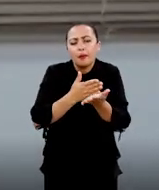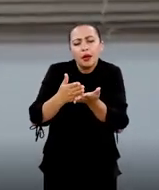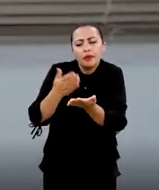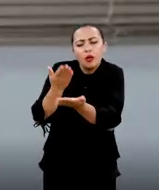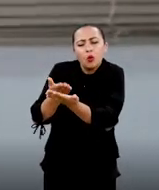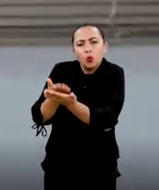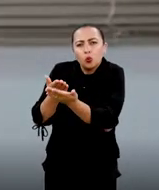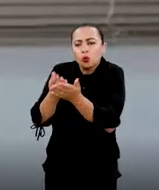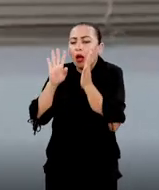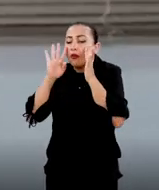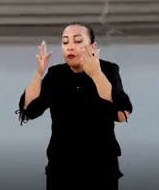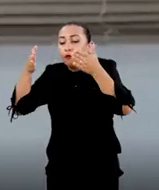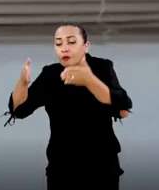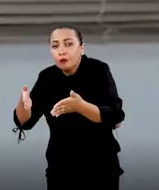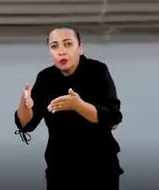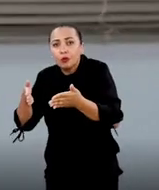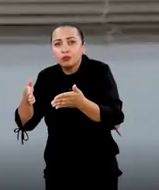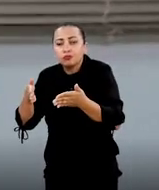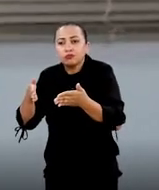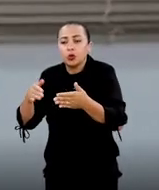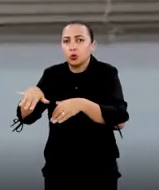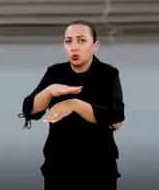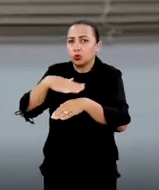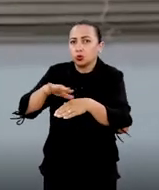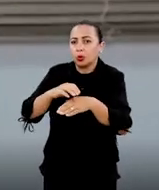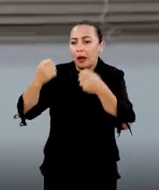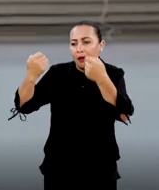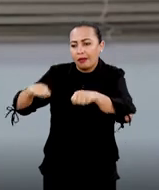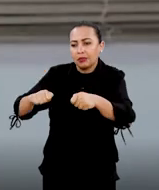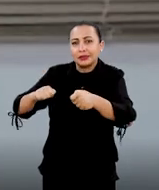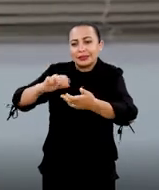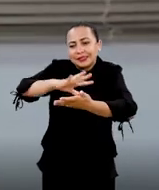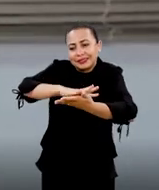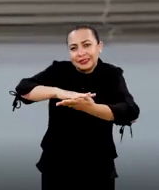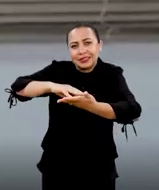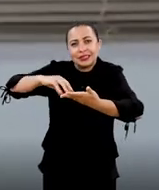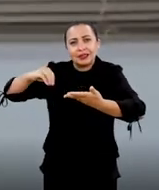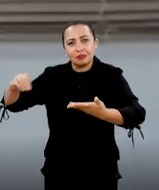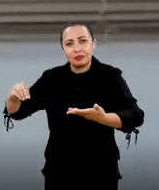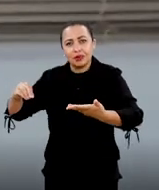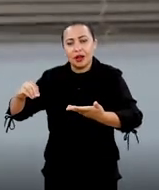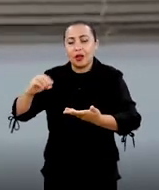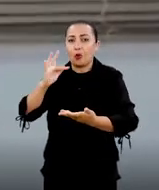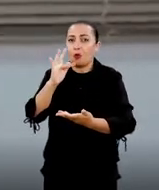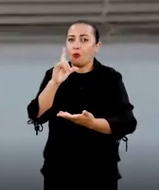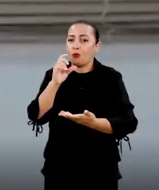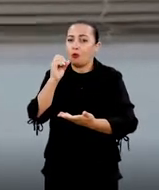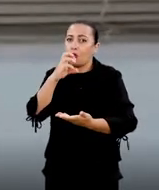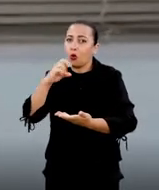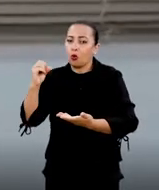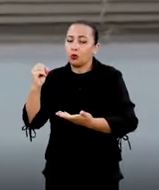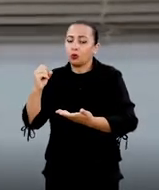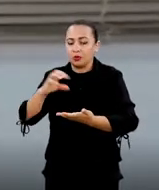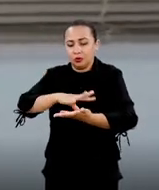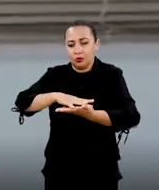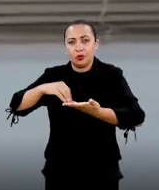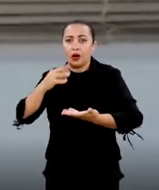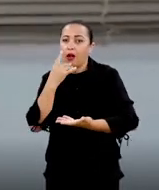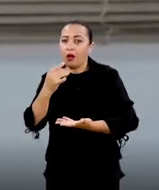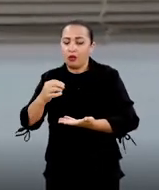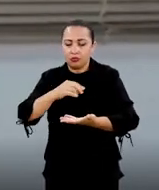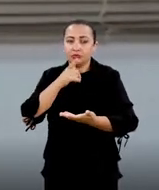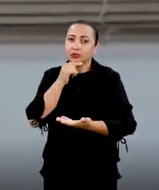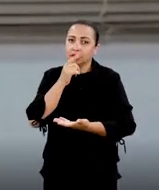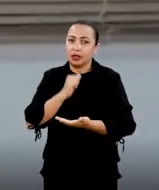estudo em cima dessa capacidade de remoção desse floco, de tirar o corante da água.